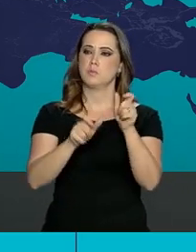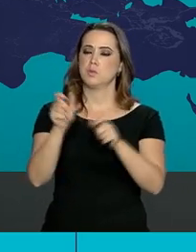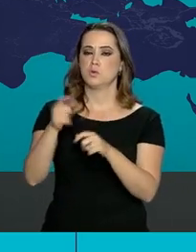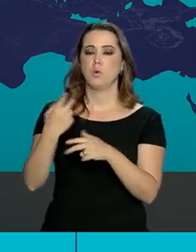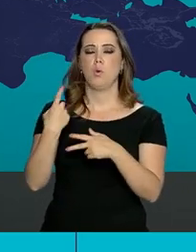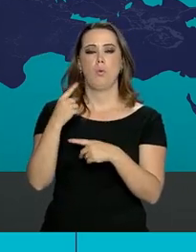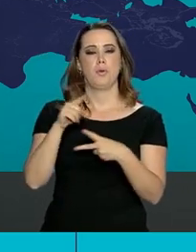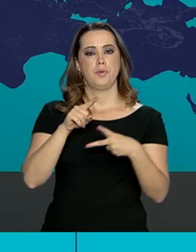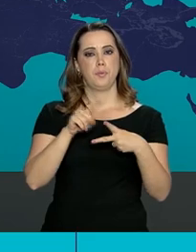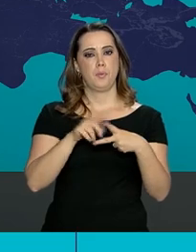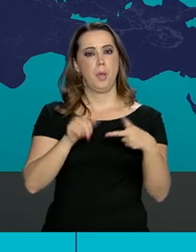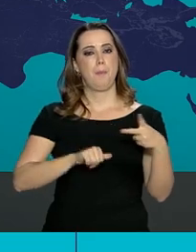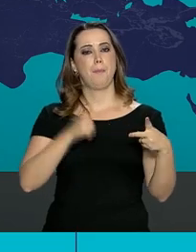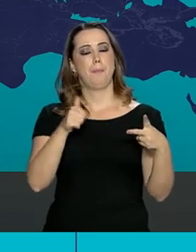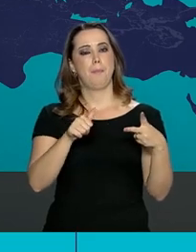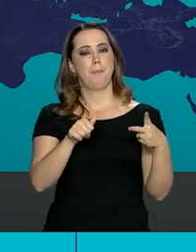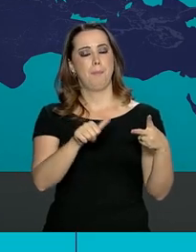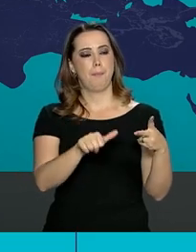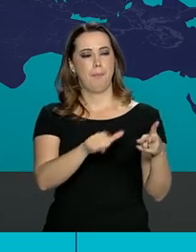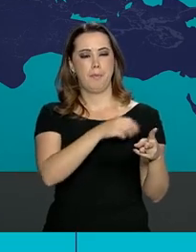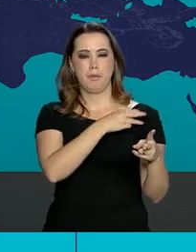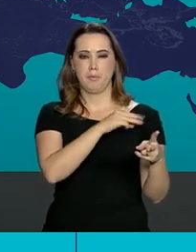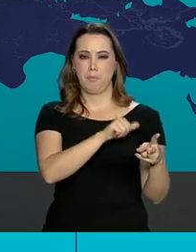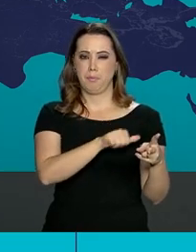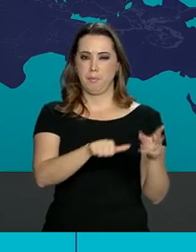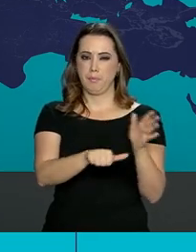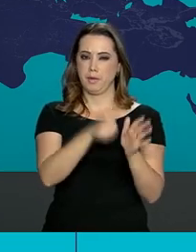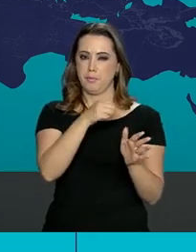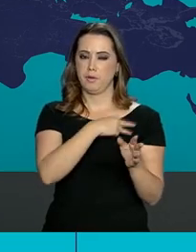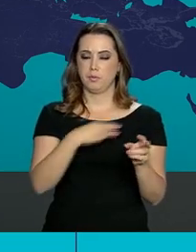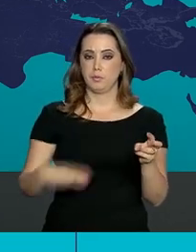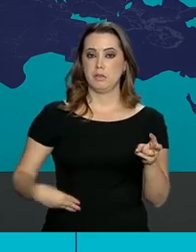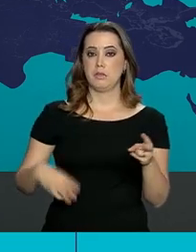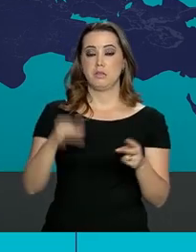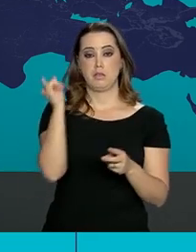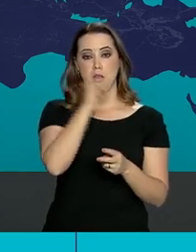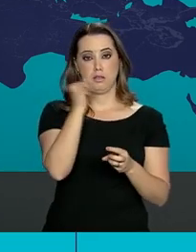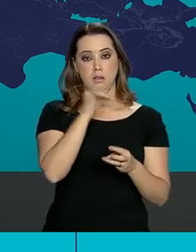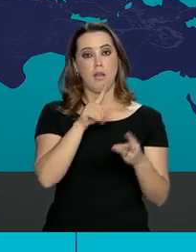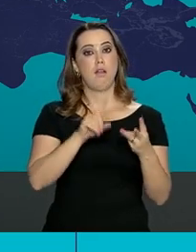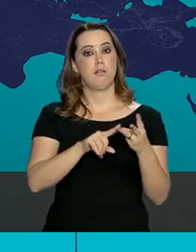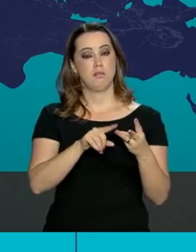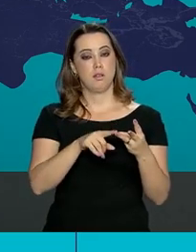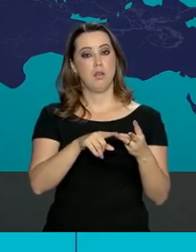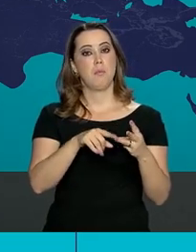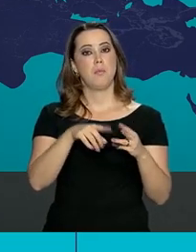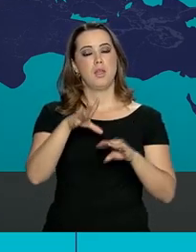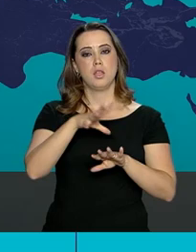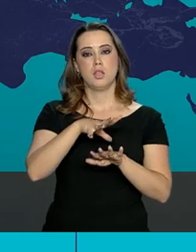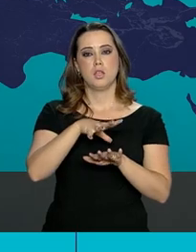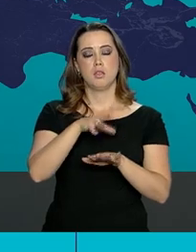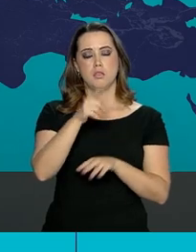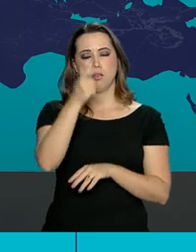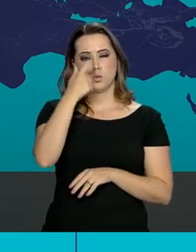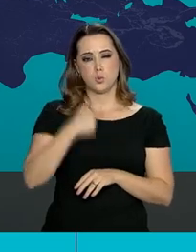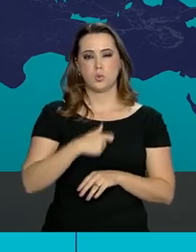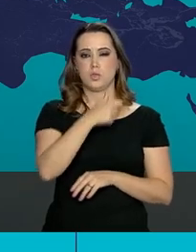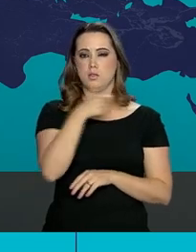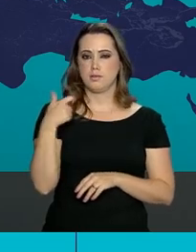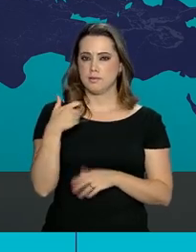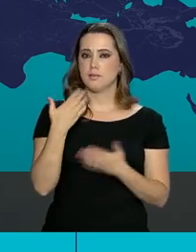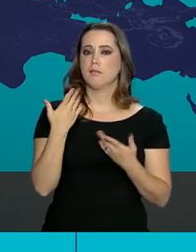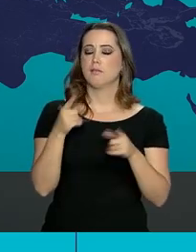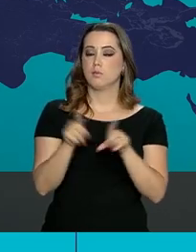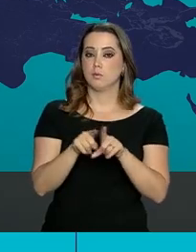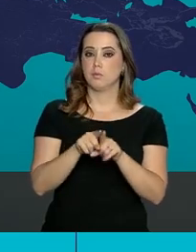-ministro da Itália, Giuseppe Conti, e com o presidente da Suíça, Willy Meure. Está prevista ainda uma declaração à